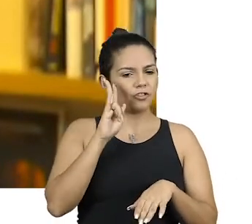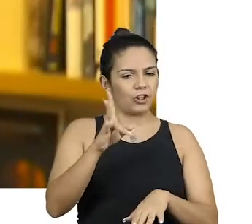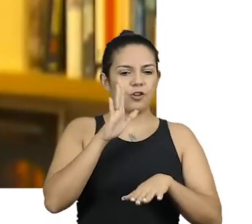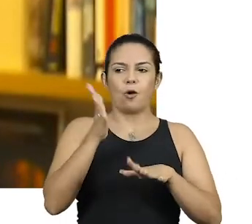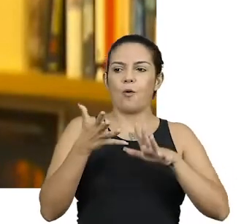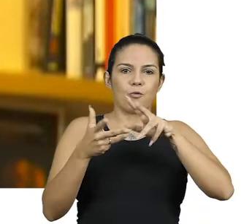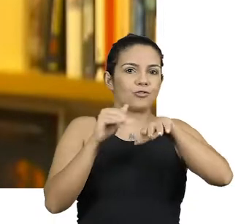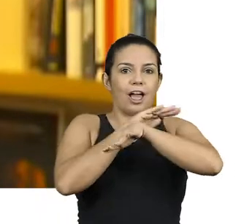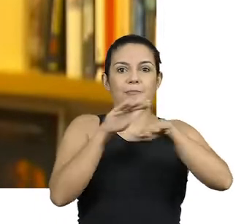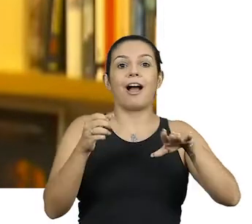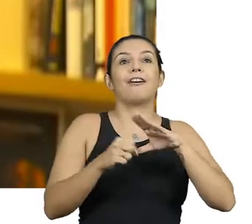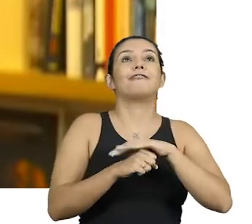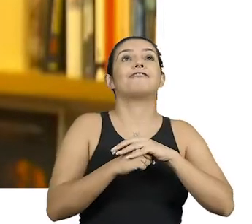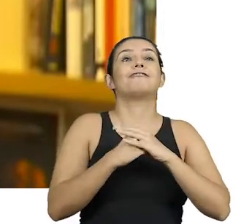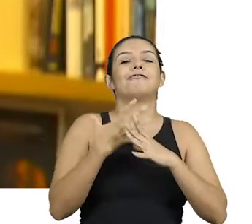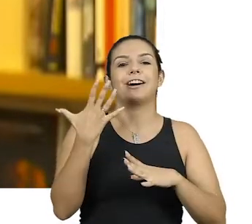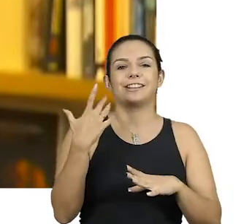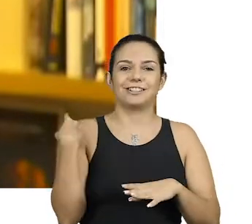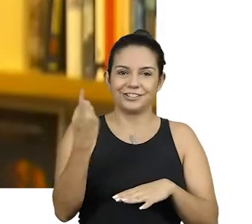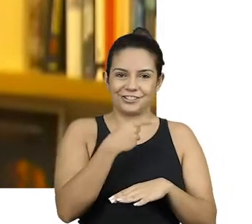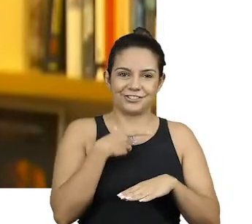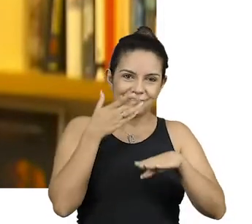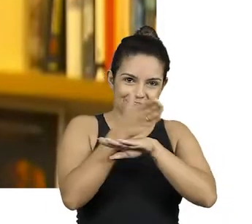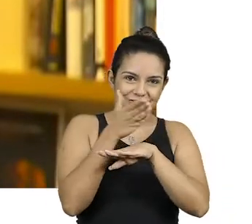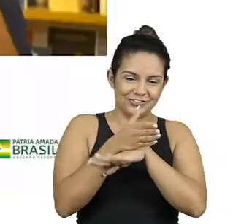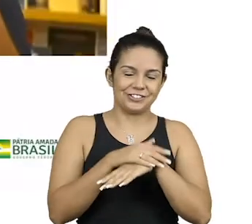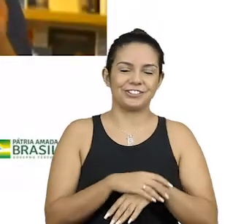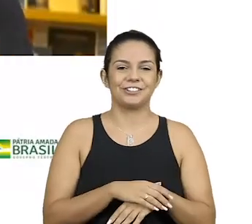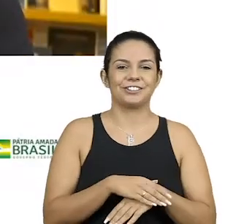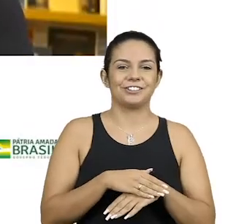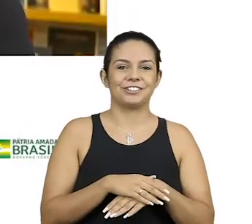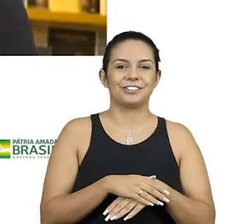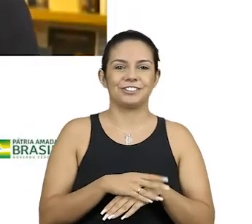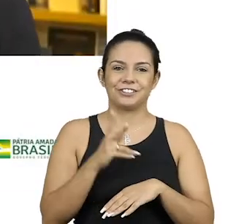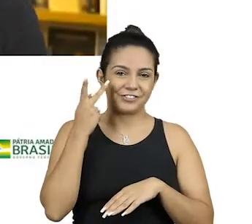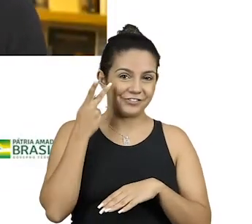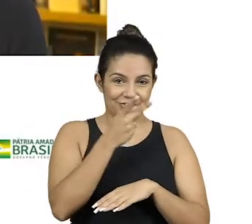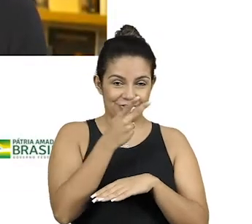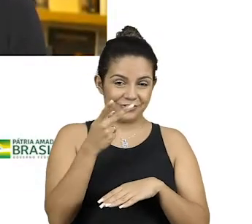lá ao México para ver o mundo acabar. E...